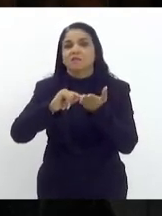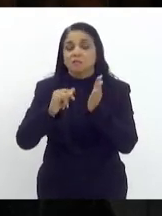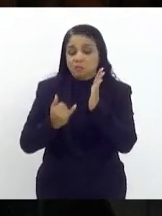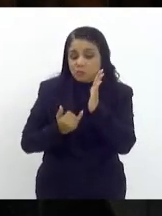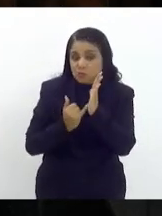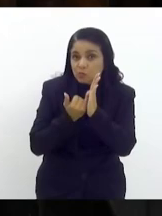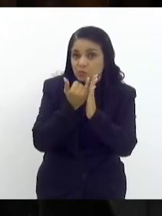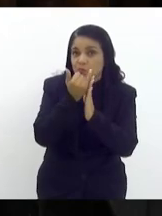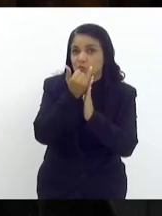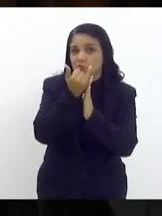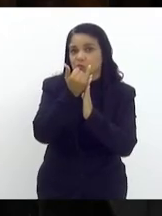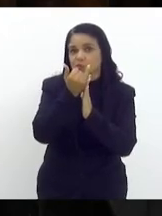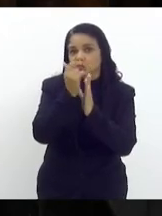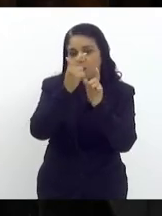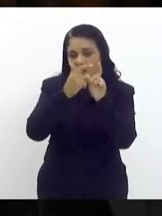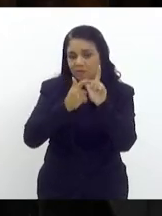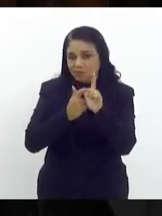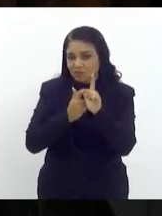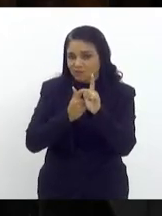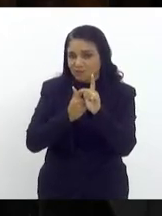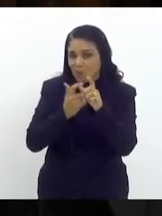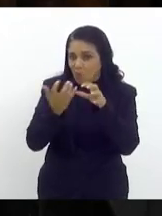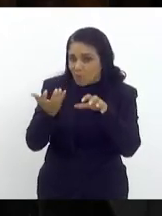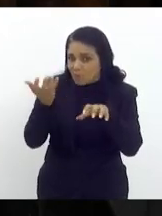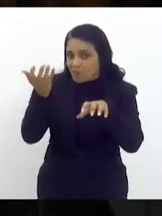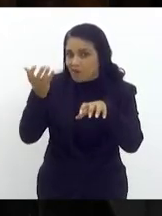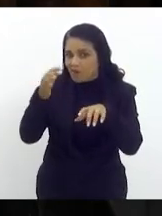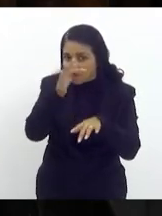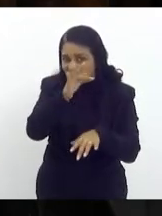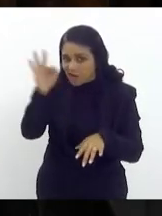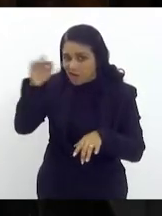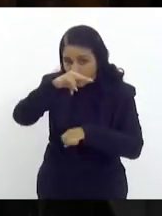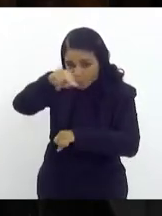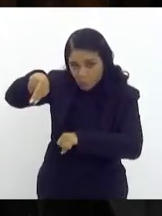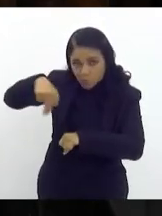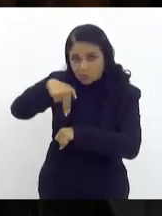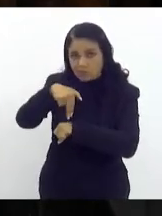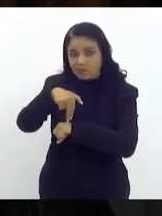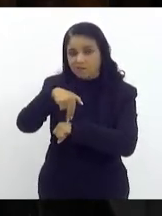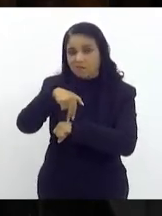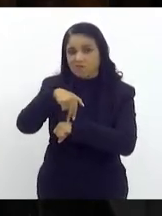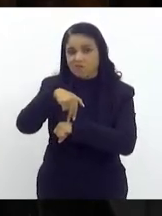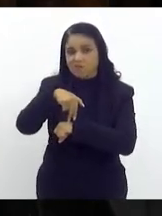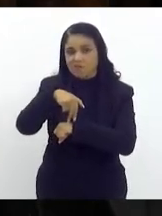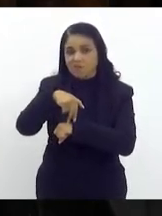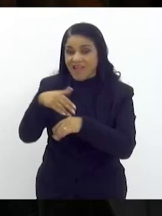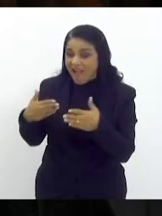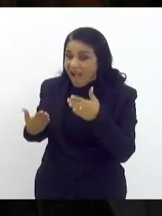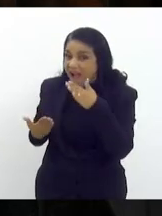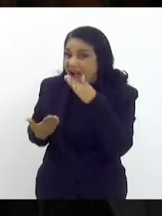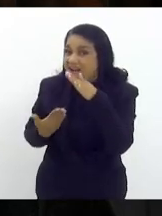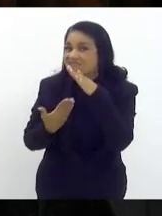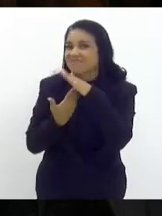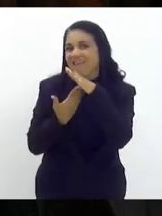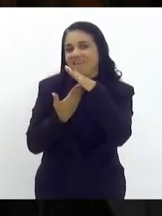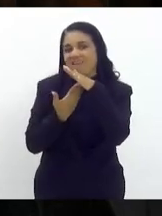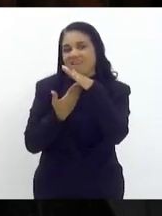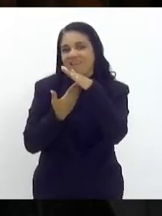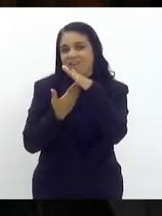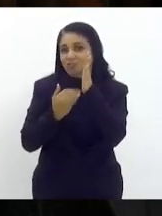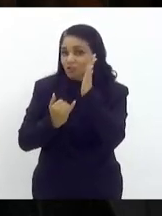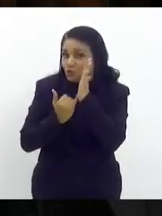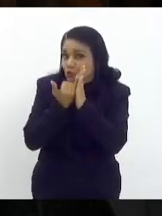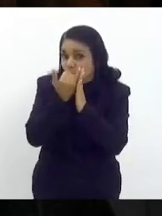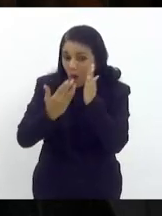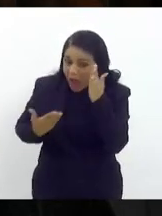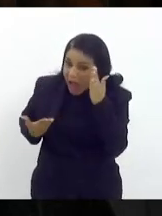com a união só poderá ser até até isto é no